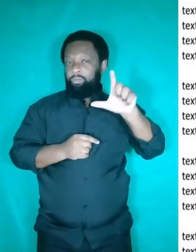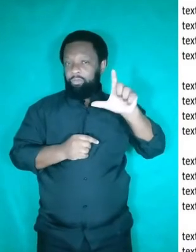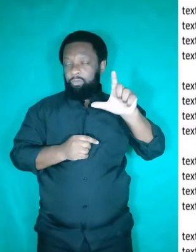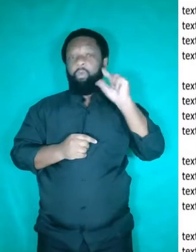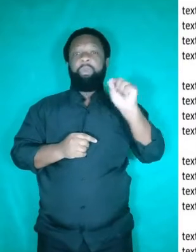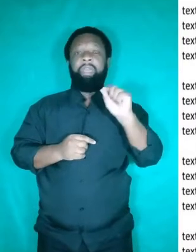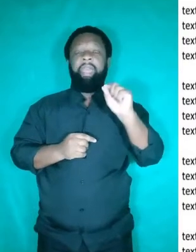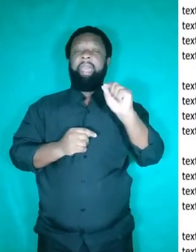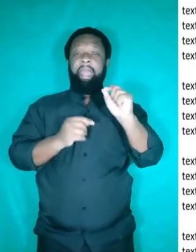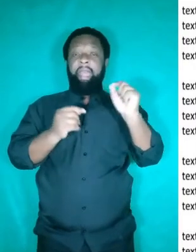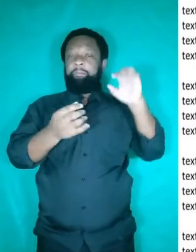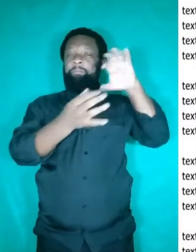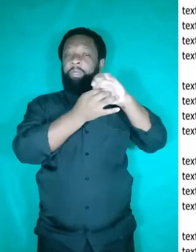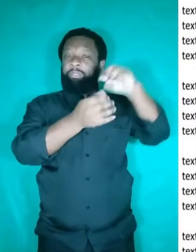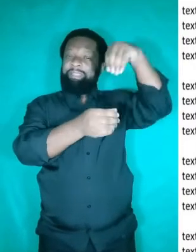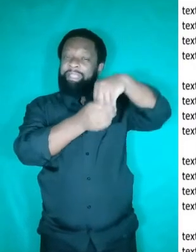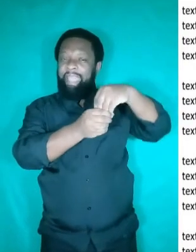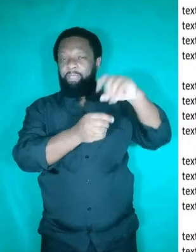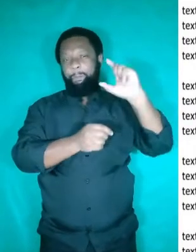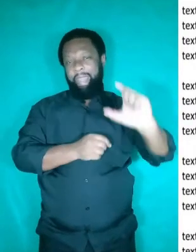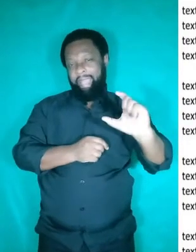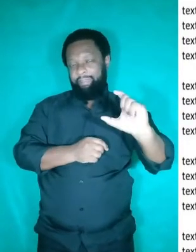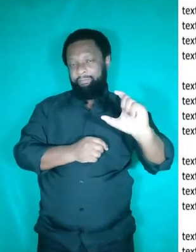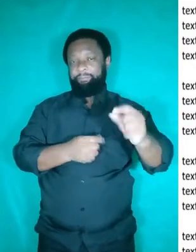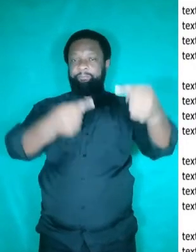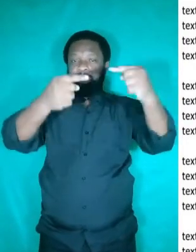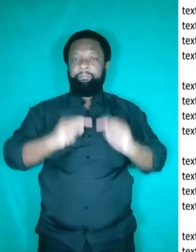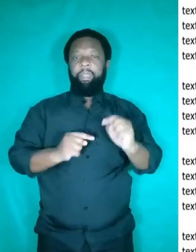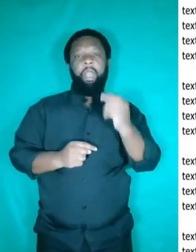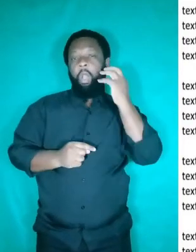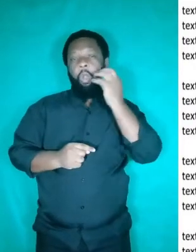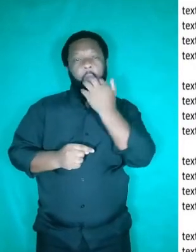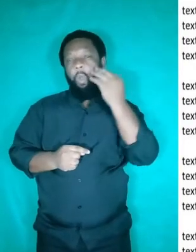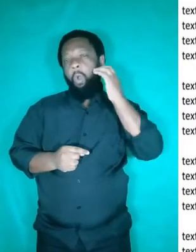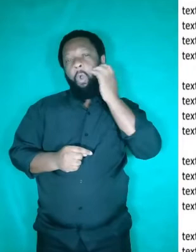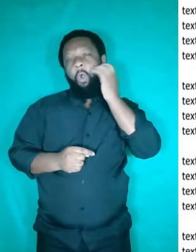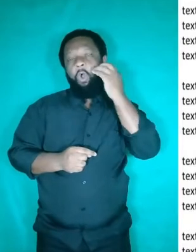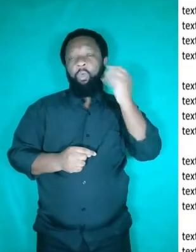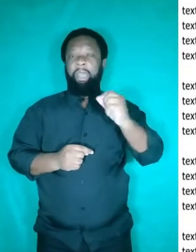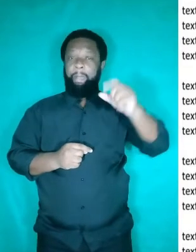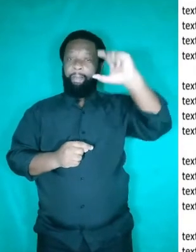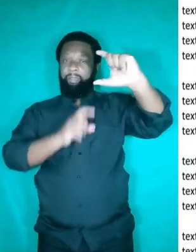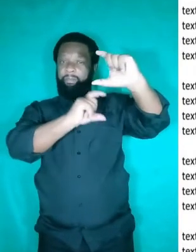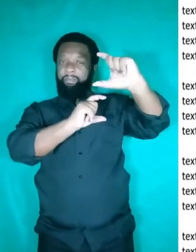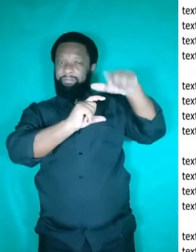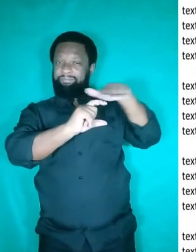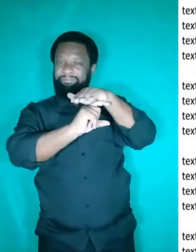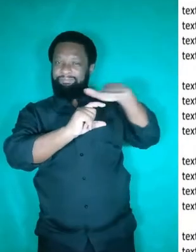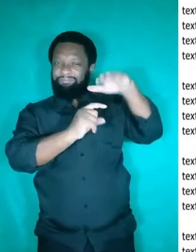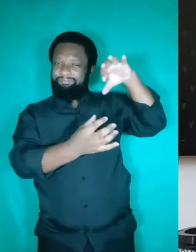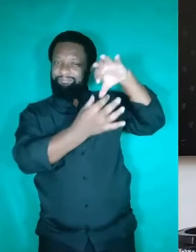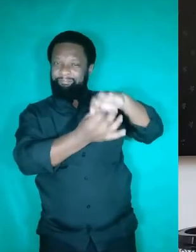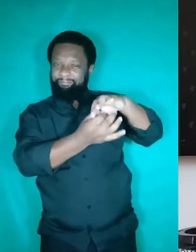intraparágrafo, dentro do parágrafo, e em rosa os recursos coesivos interparágrafo, entre os